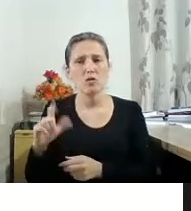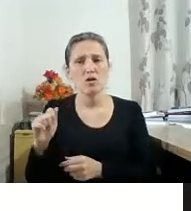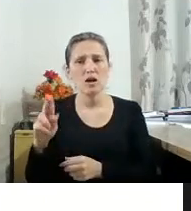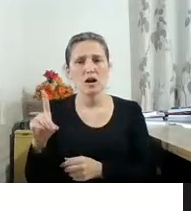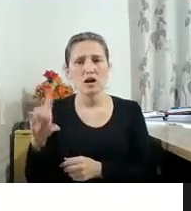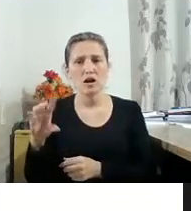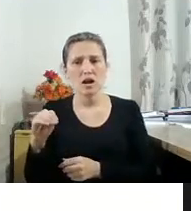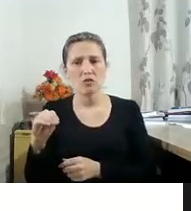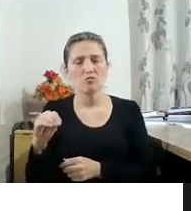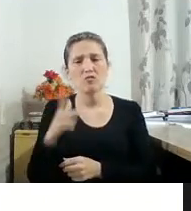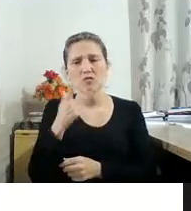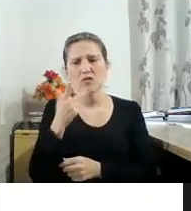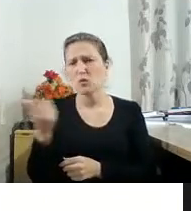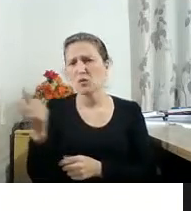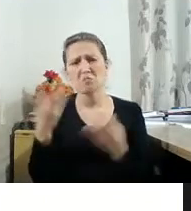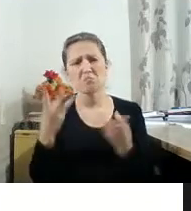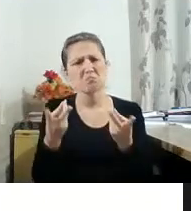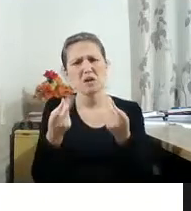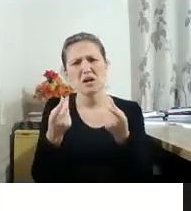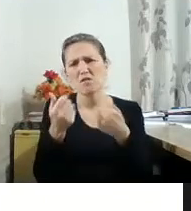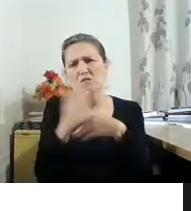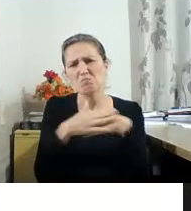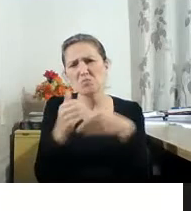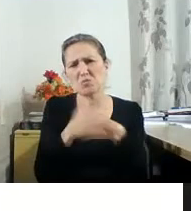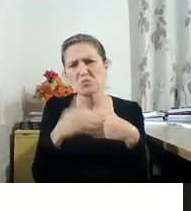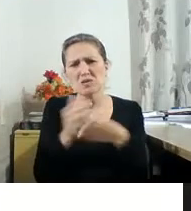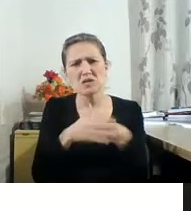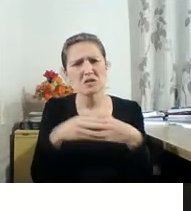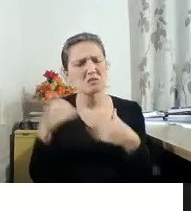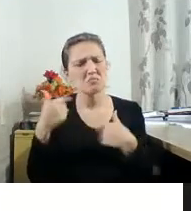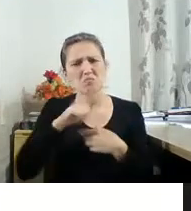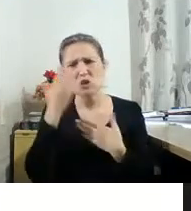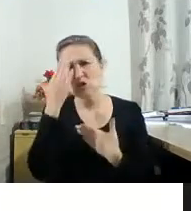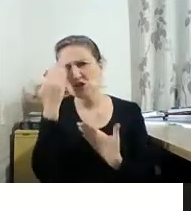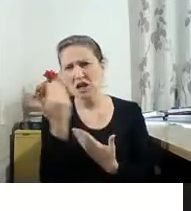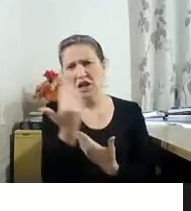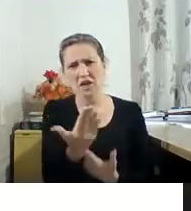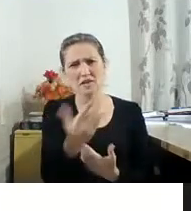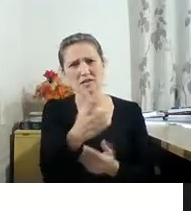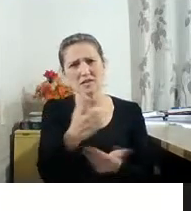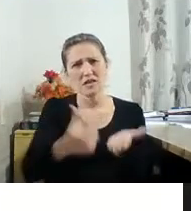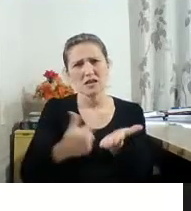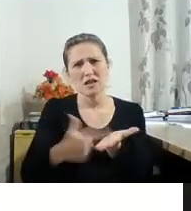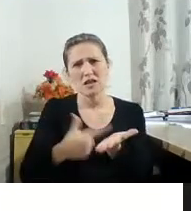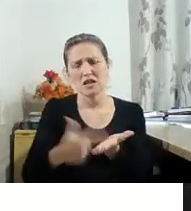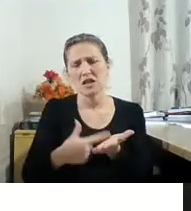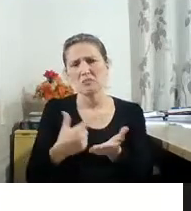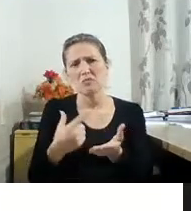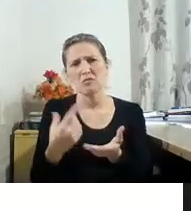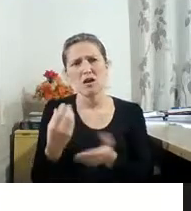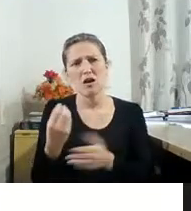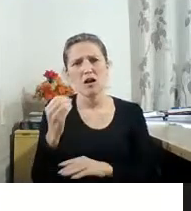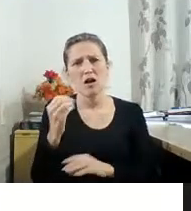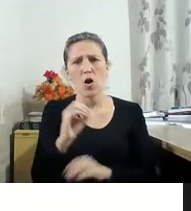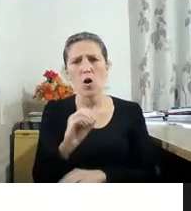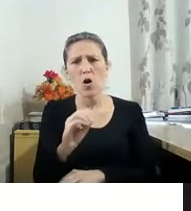generoso, que a gente só tem a agradecer pela contribuição que a obra de Boris nos deixa e do quanto a